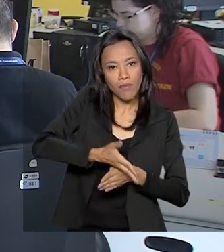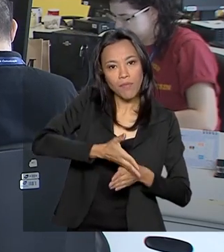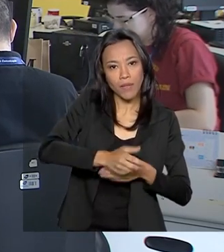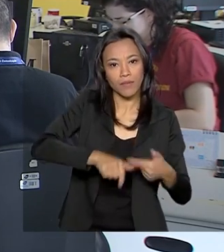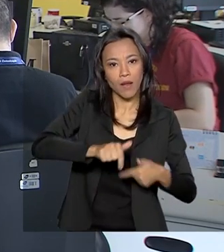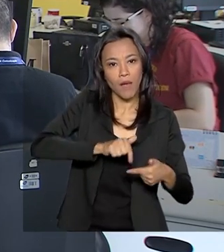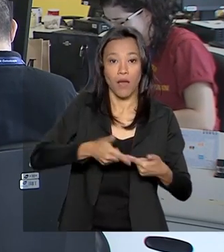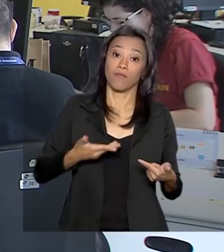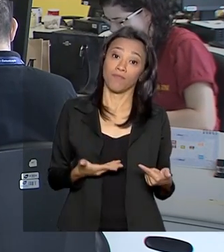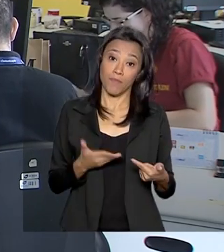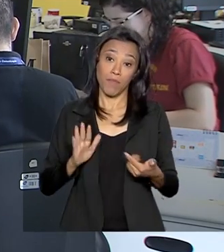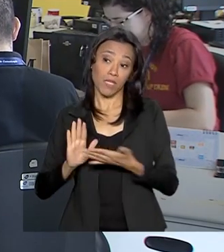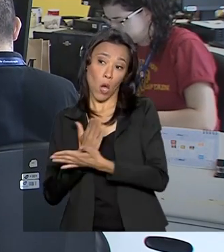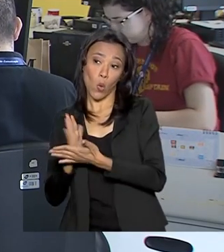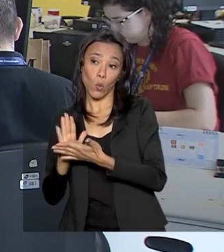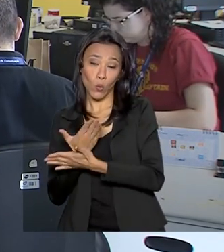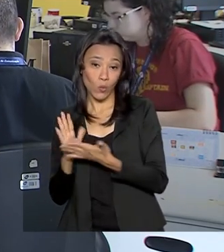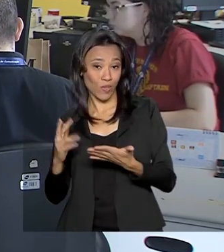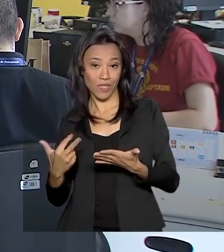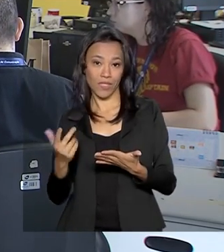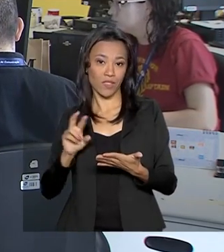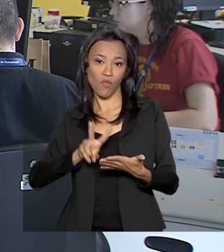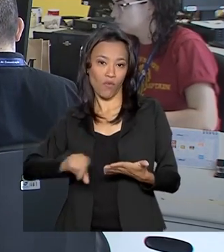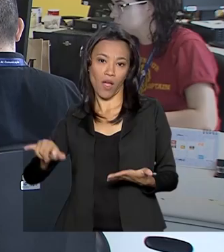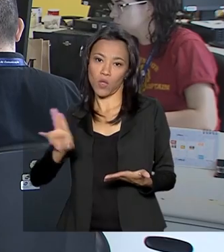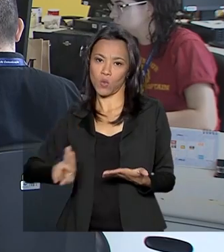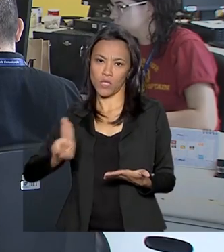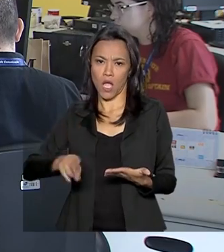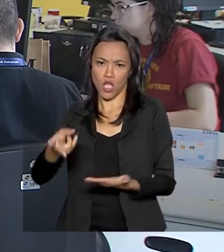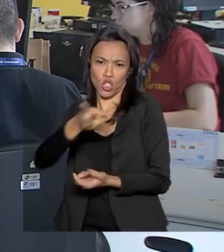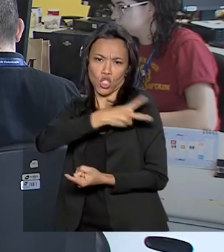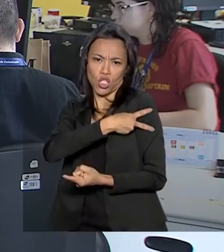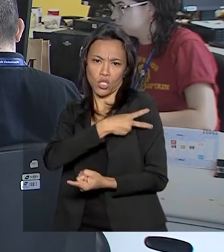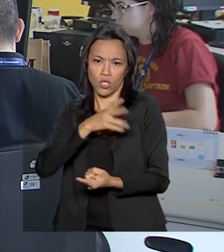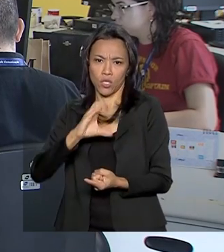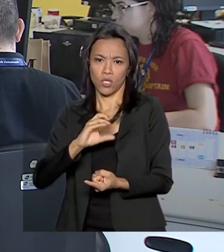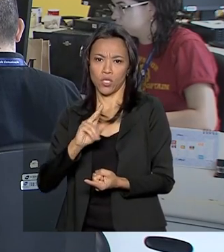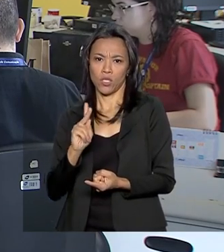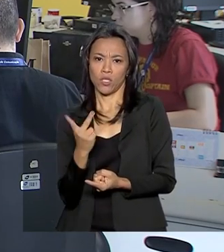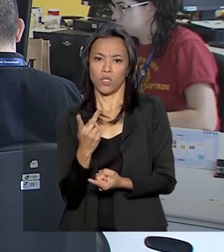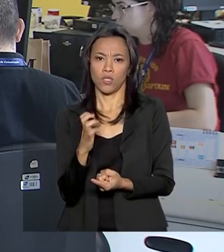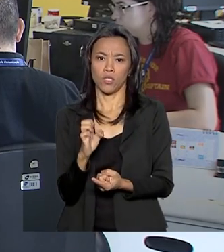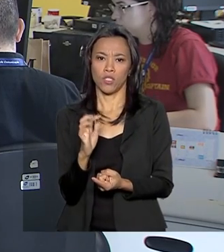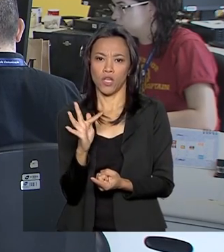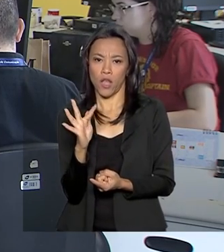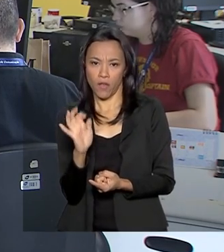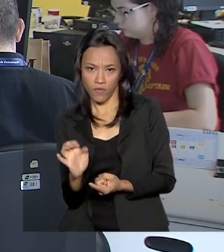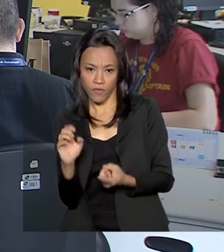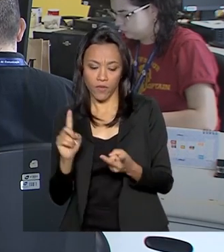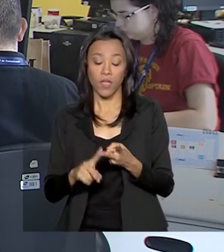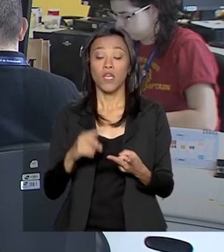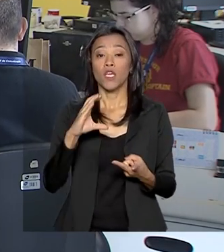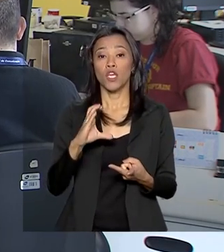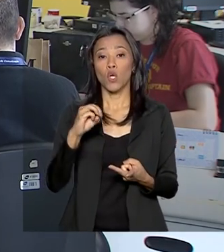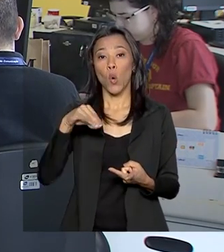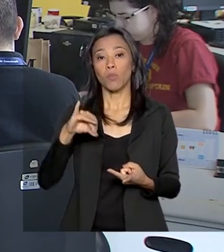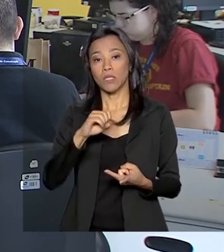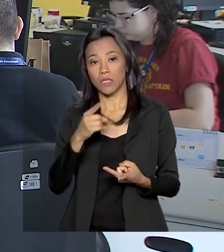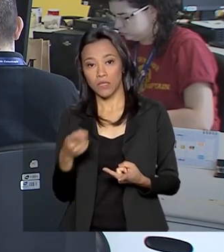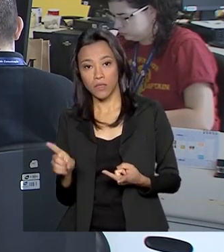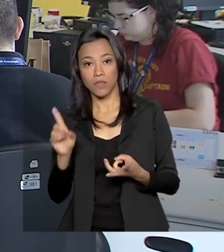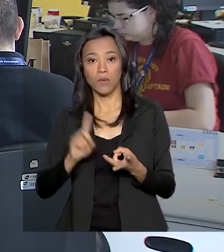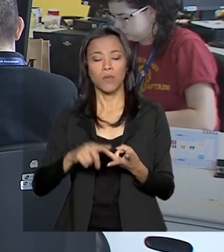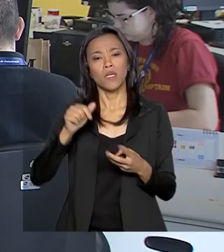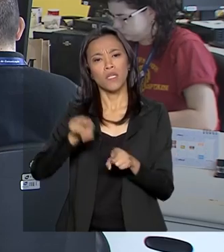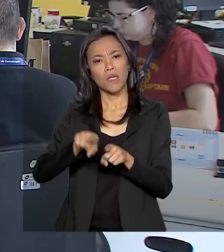dispensada para alguns cargos do funcionalismo público. São chefias com funções comissionadas de número 4 a 6 e funcionários